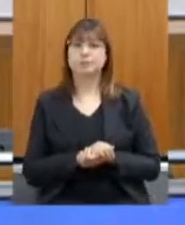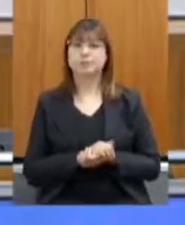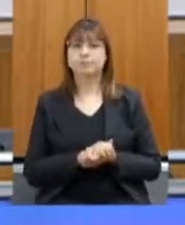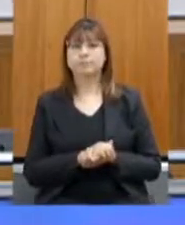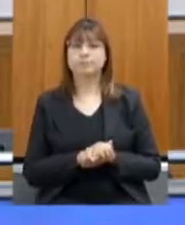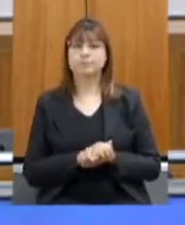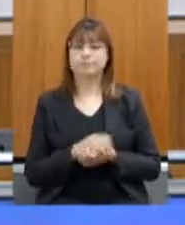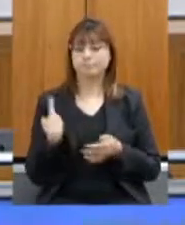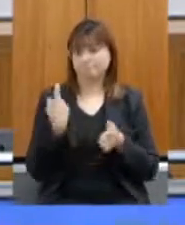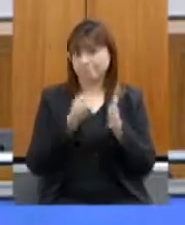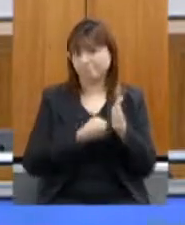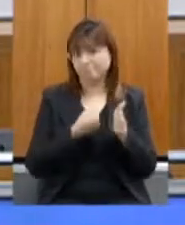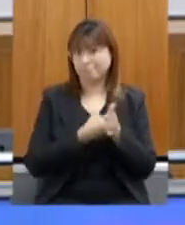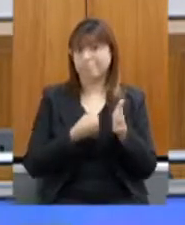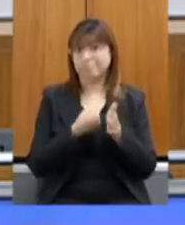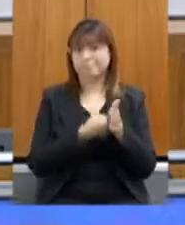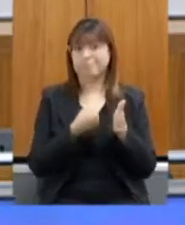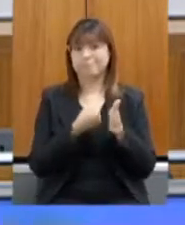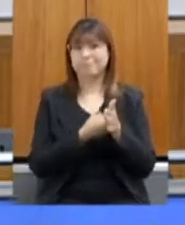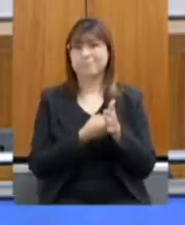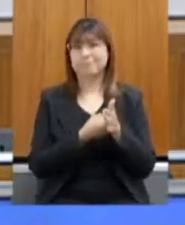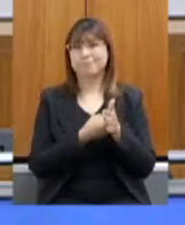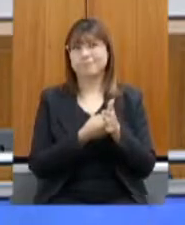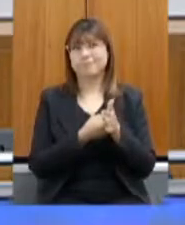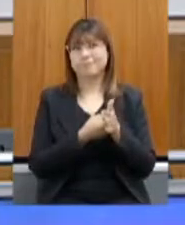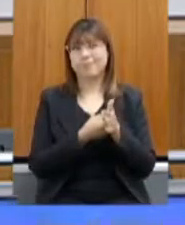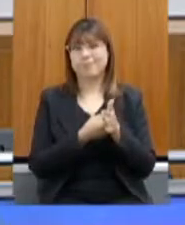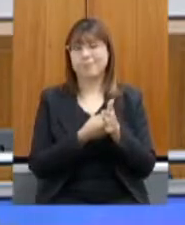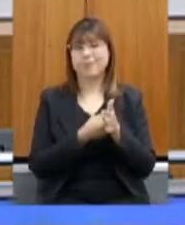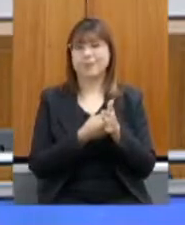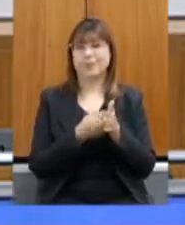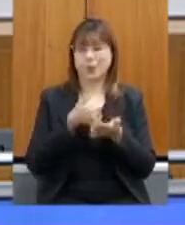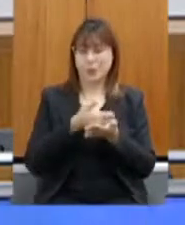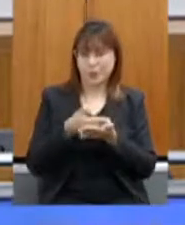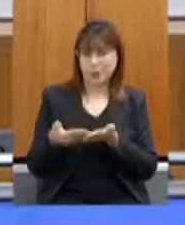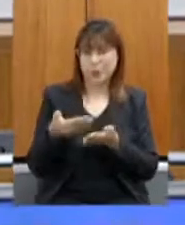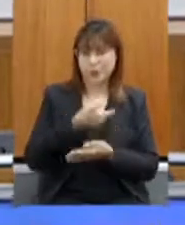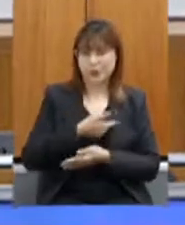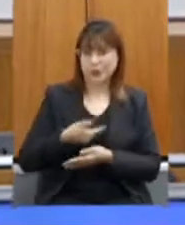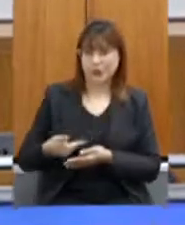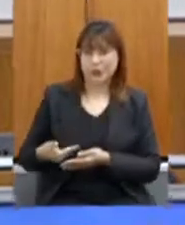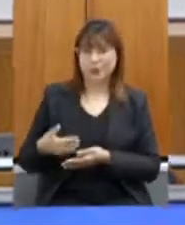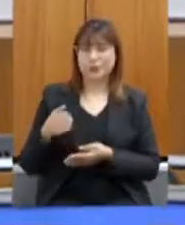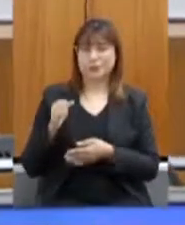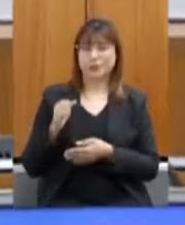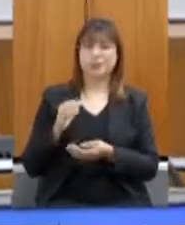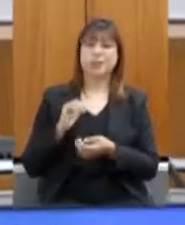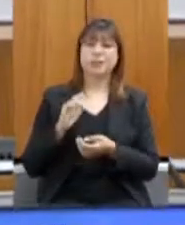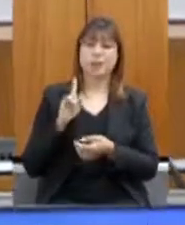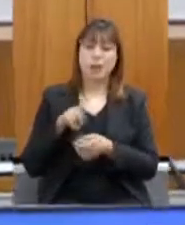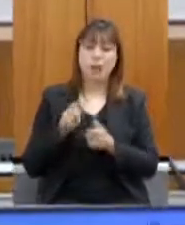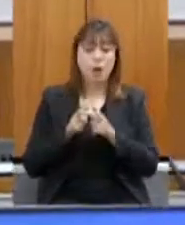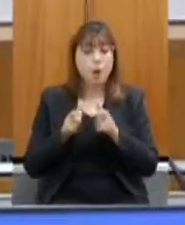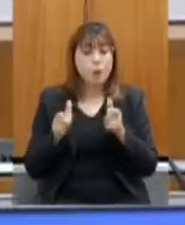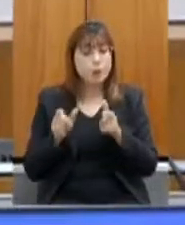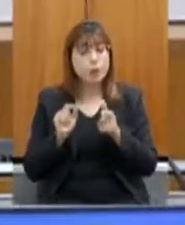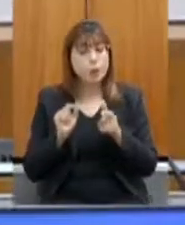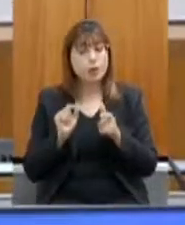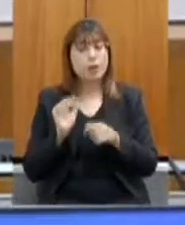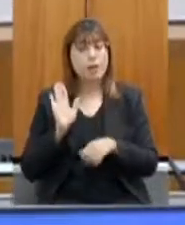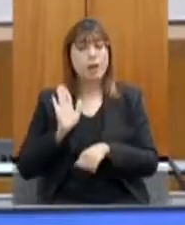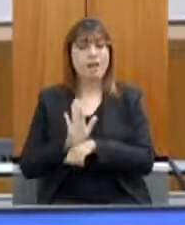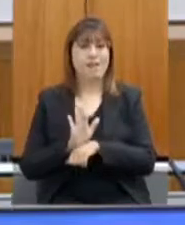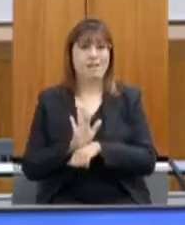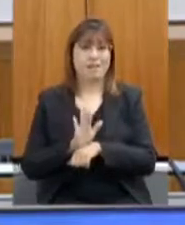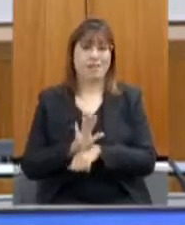nossas lutas nos últimos, desde que nós chegamos no governo, que foi exatamente aumentar a assistência técnica. Nós